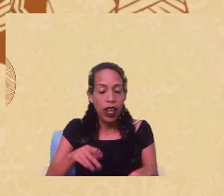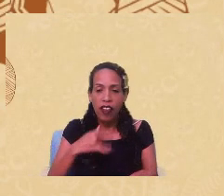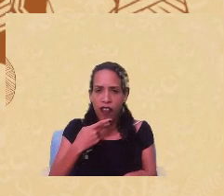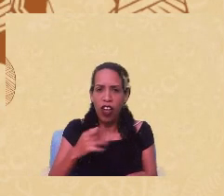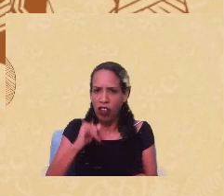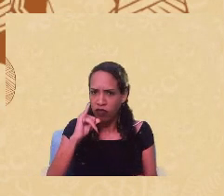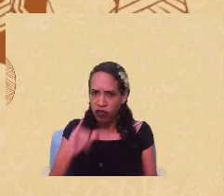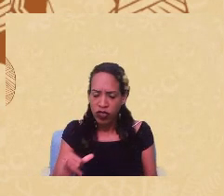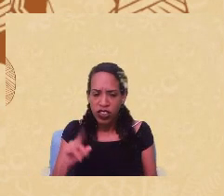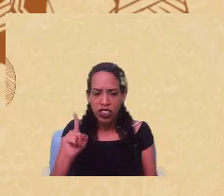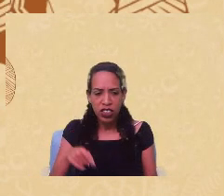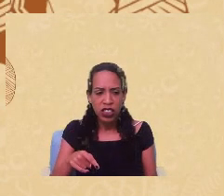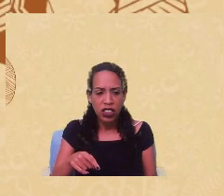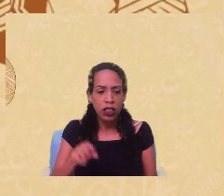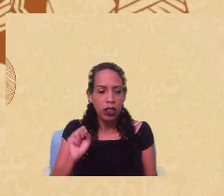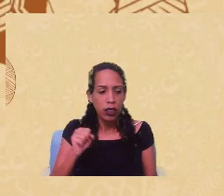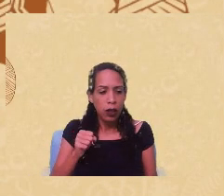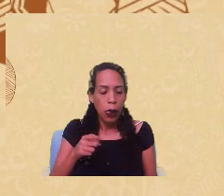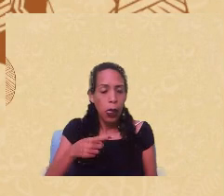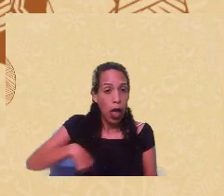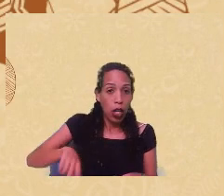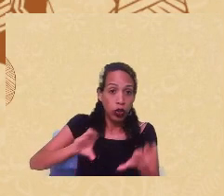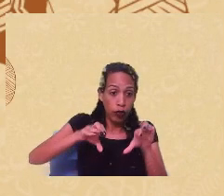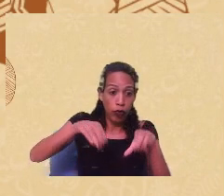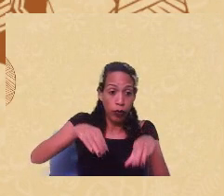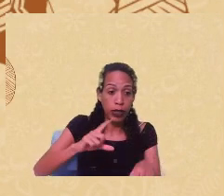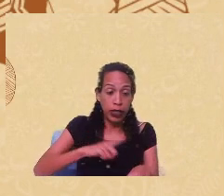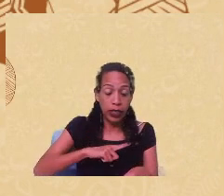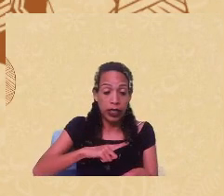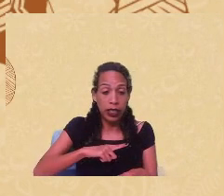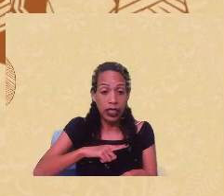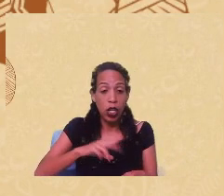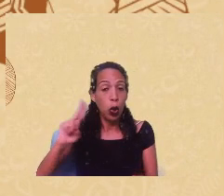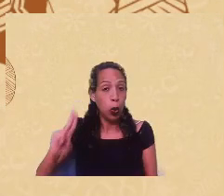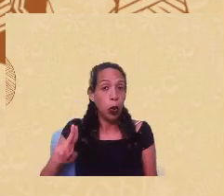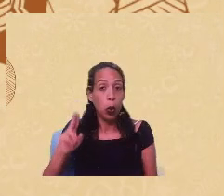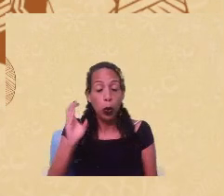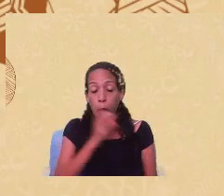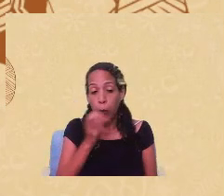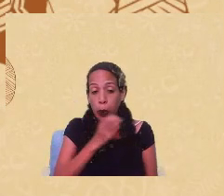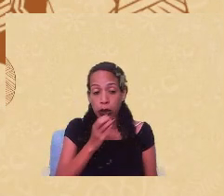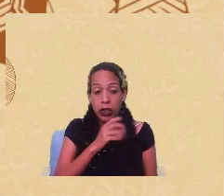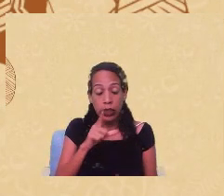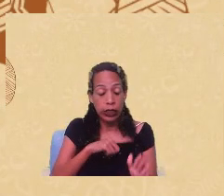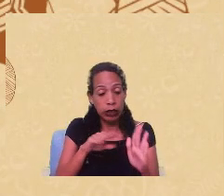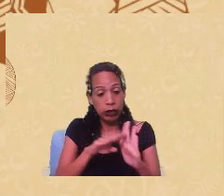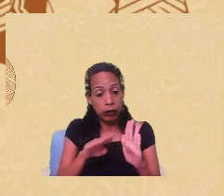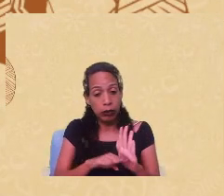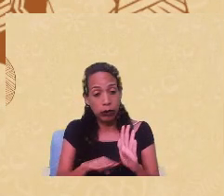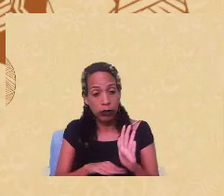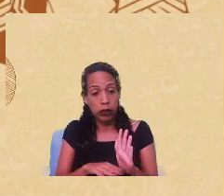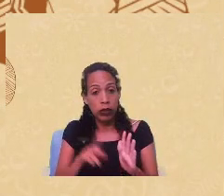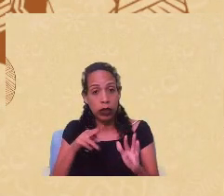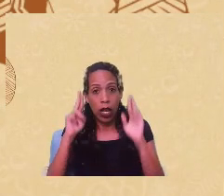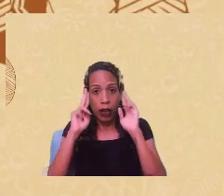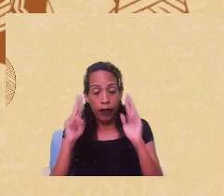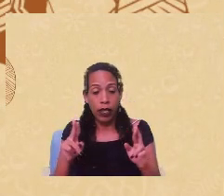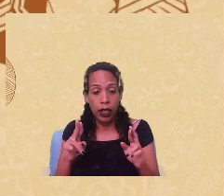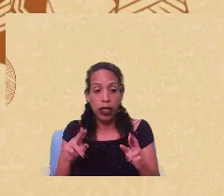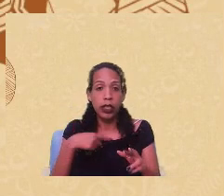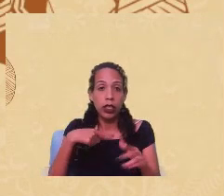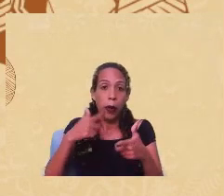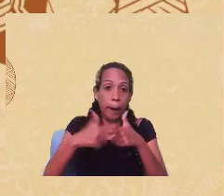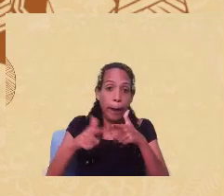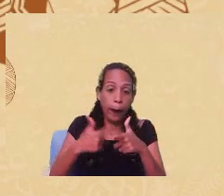ex-demicídio, a nossa formação tem uma demanda urgente de uma sistemática revisão das nossas referências, das problemáticas